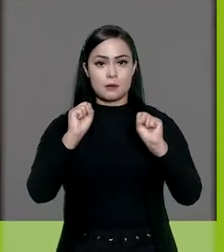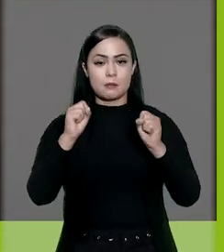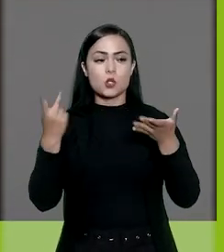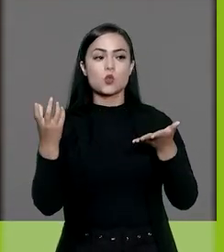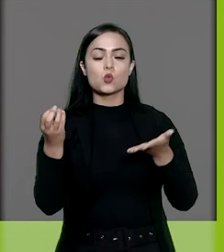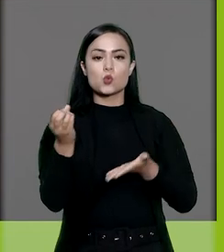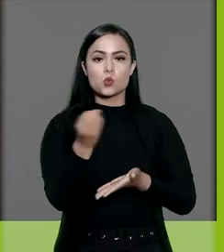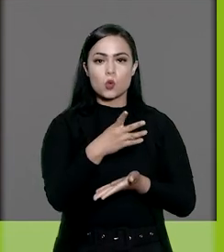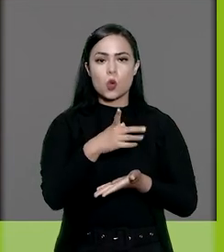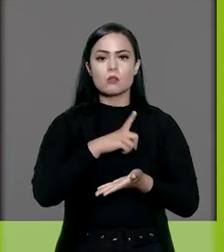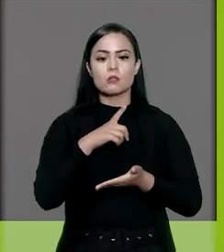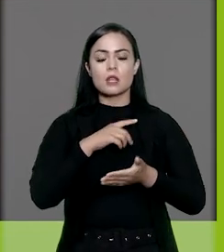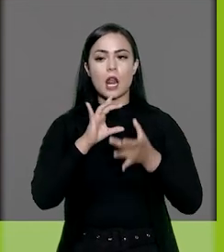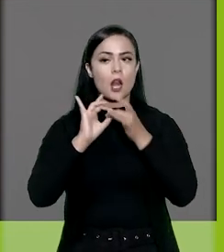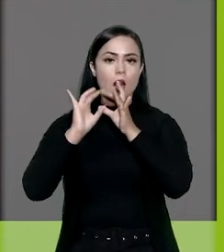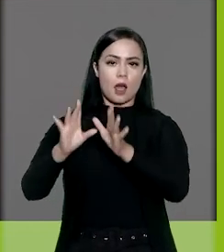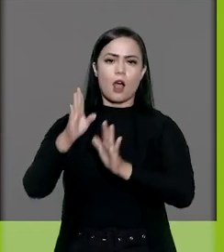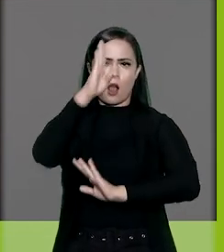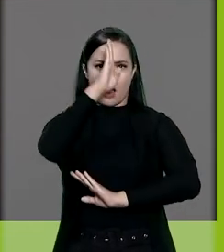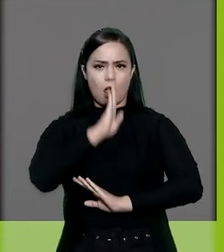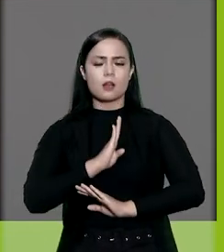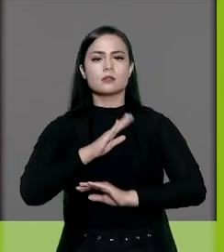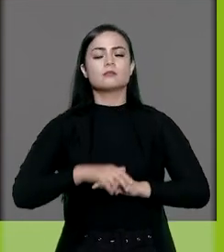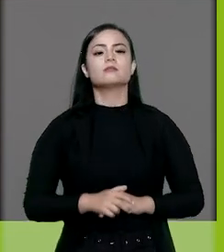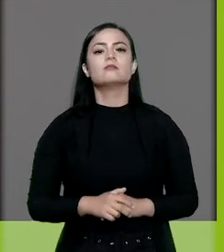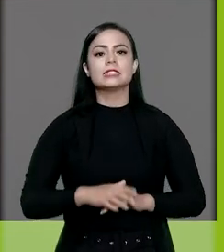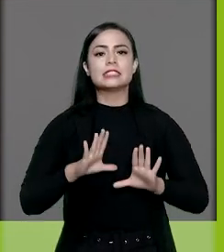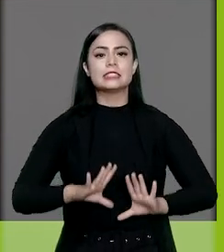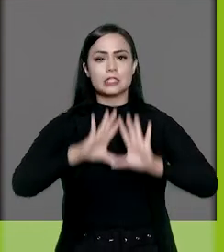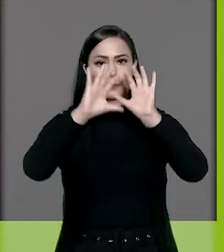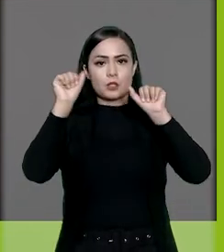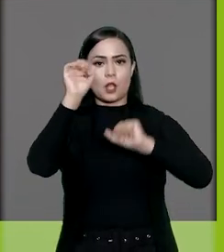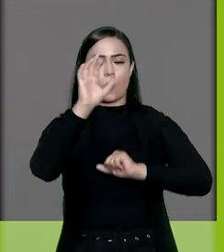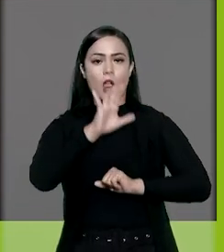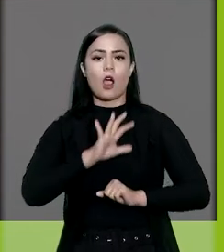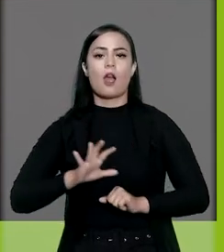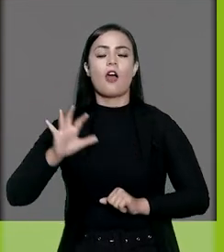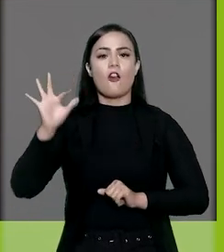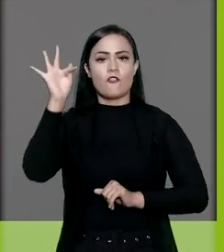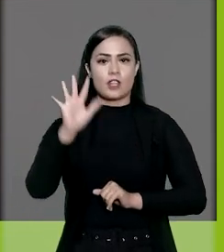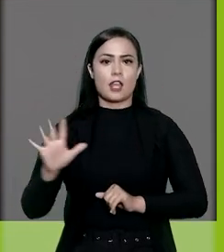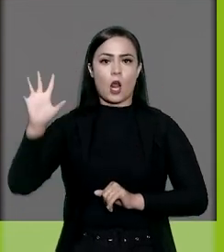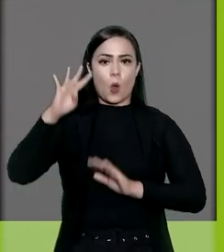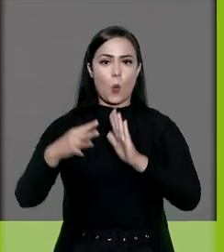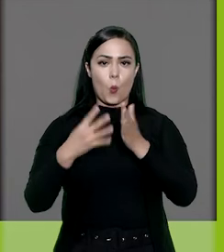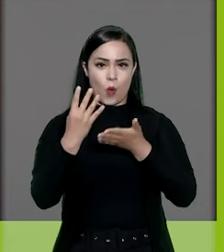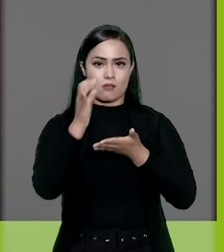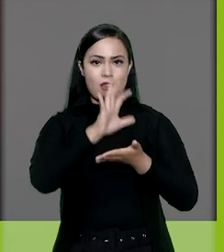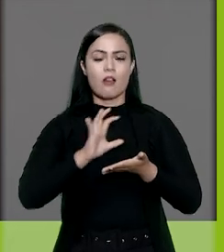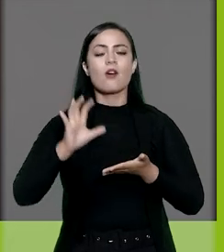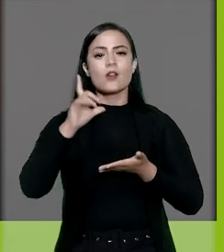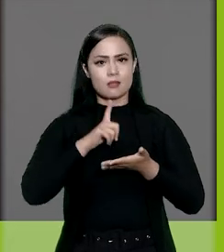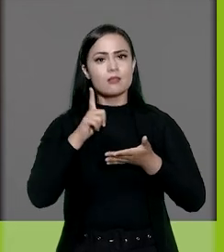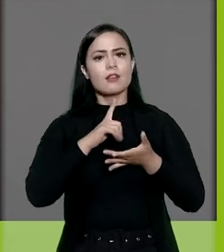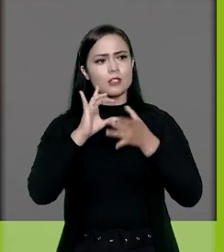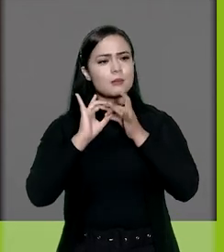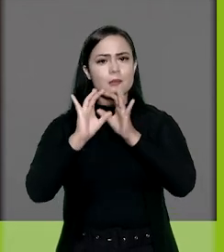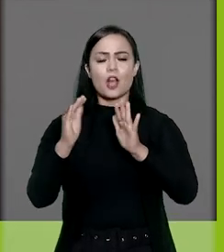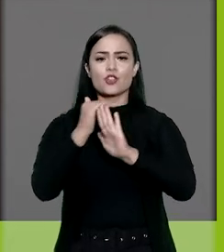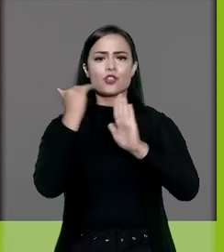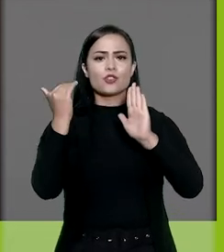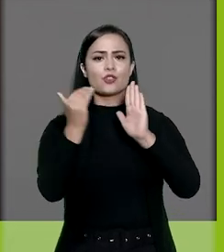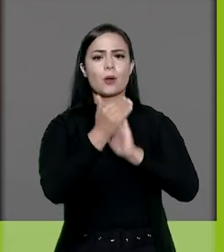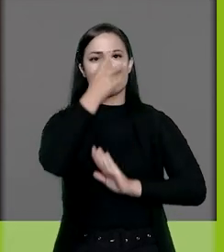O sistema e suas atualizações foram cedidos gratuitamente pelo Tribunal Regional Federal da 4ª Região e está